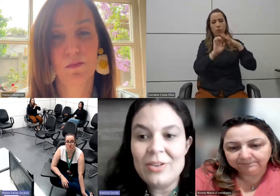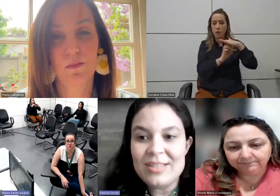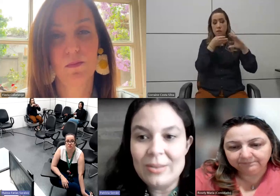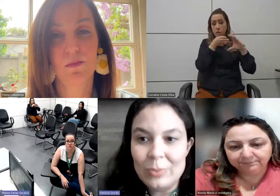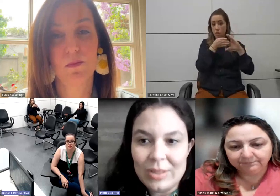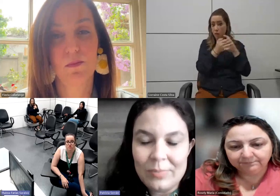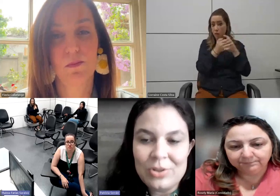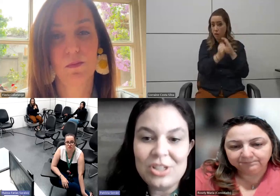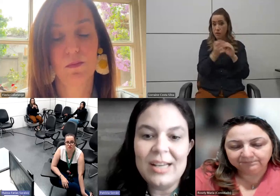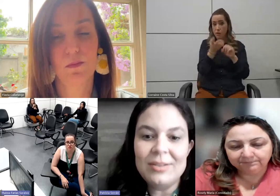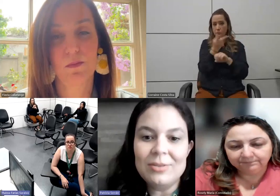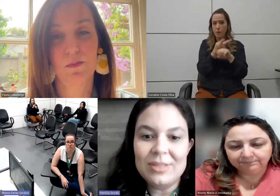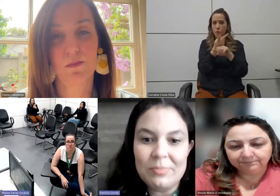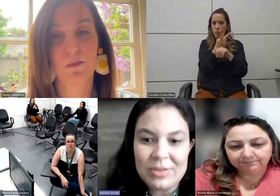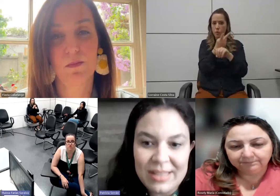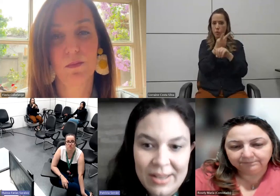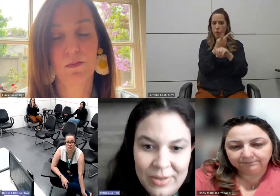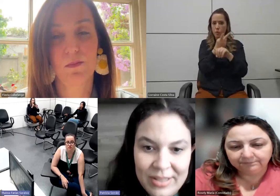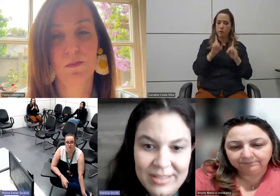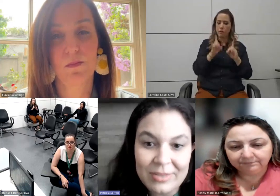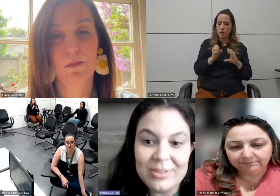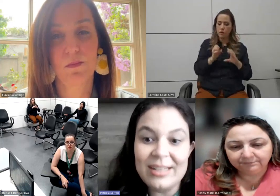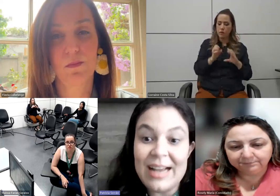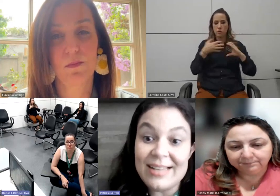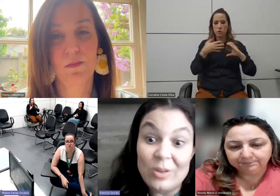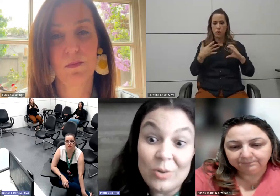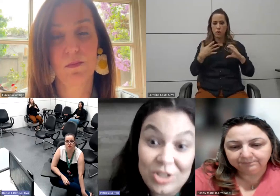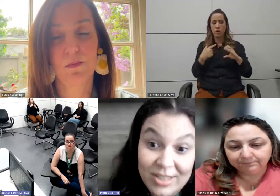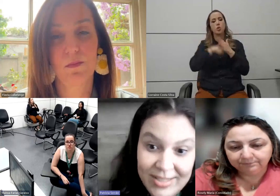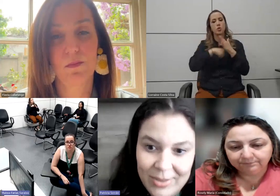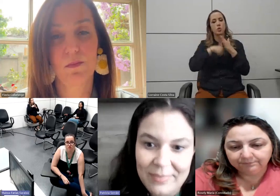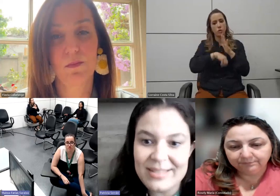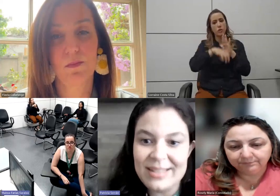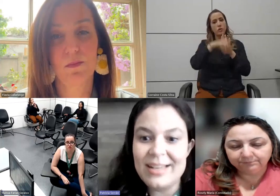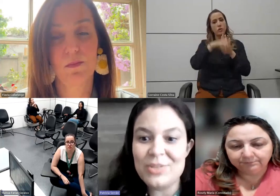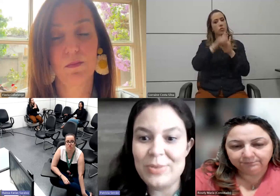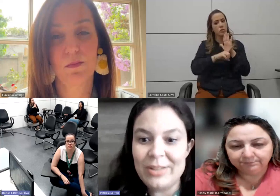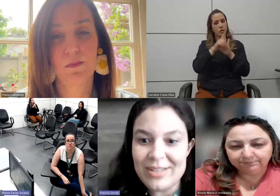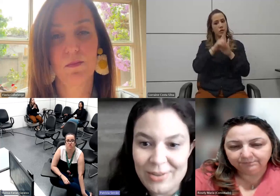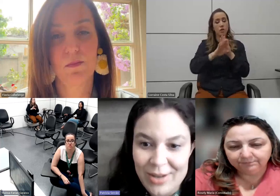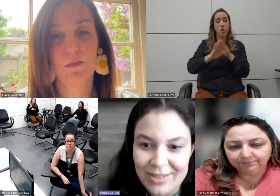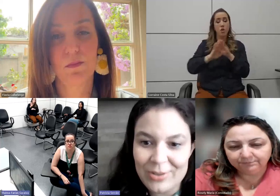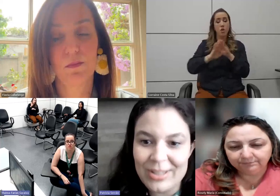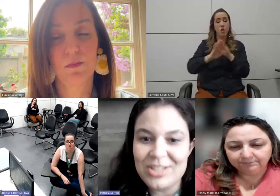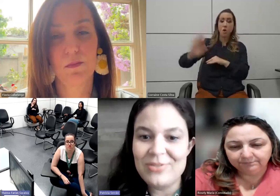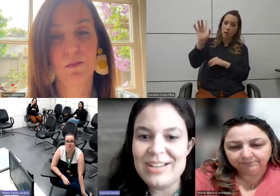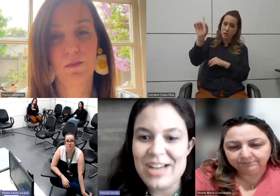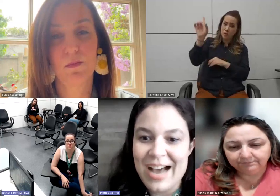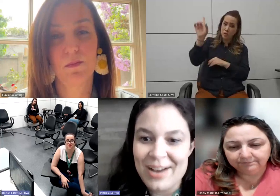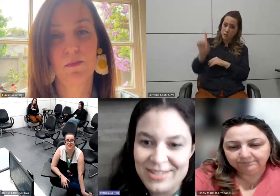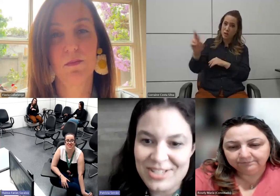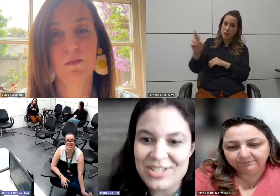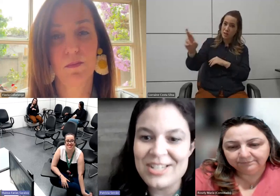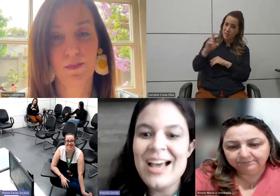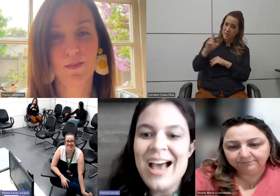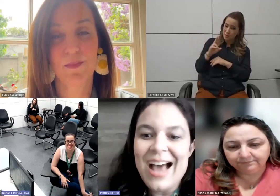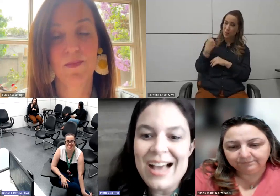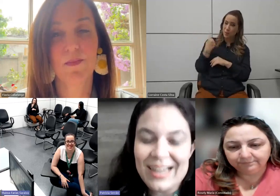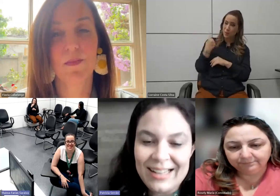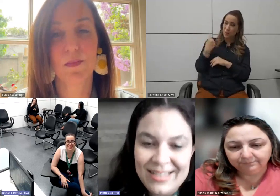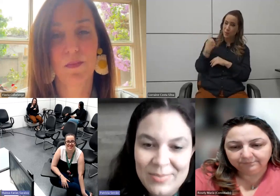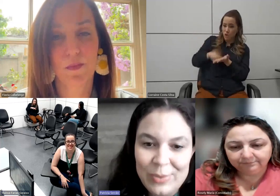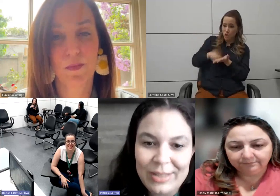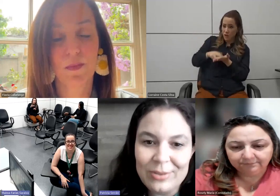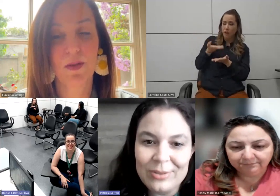E a nossa luta por direitos e por ser reconhecidos. Aliás, alô direção da EBC e responder nossa nota do Coletivo Verde de Raros. A gente